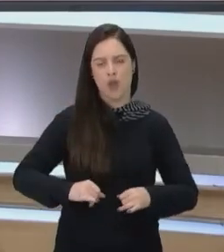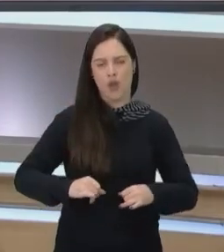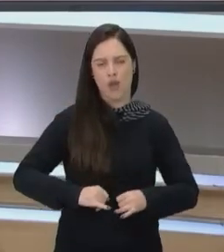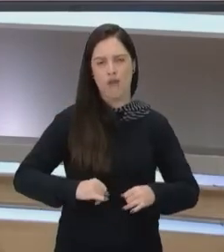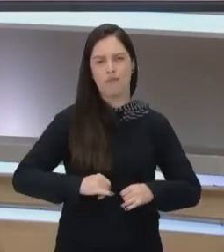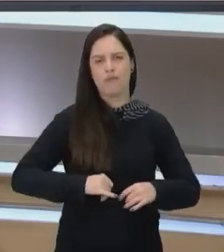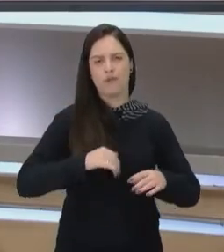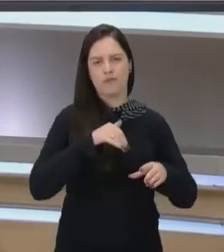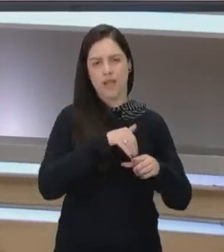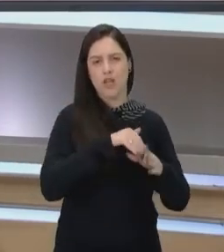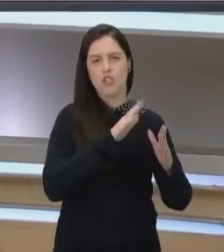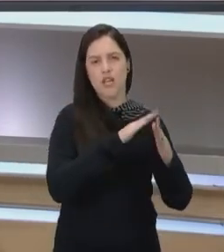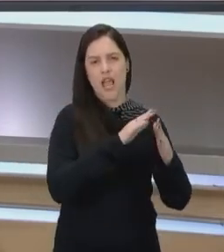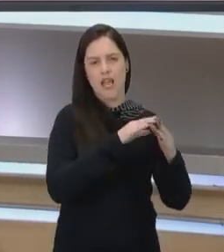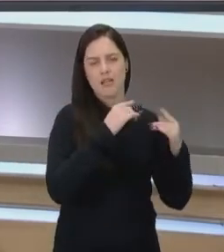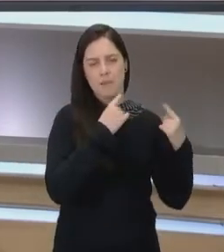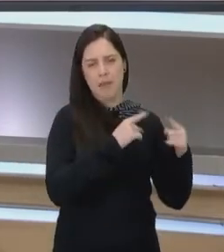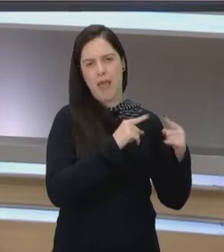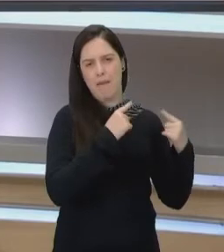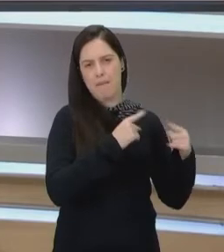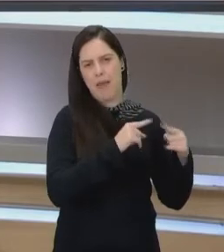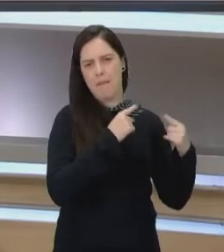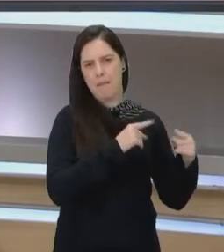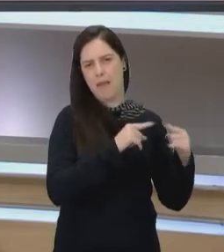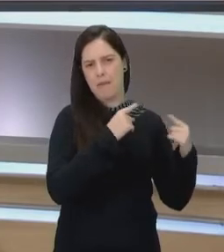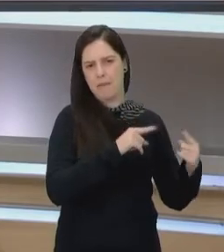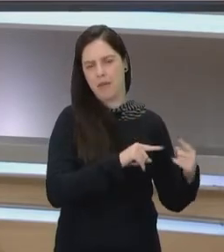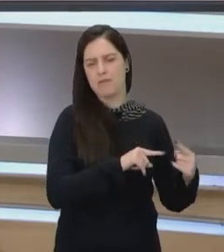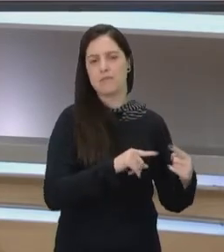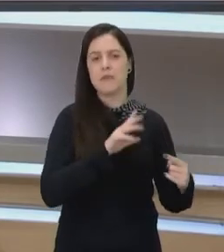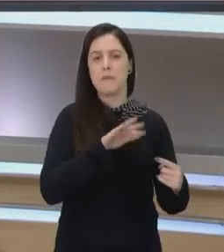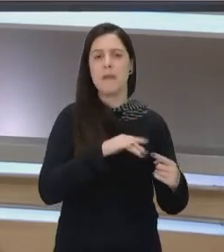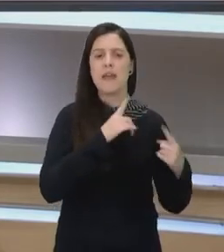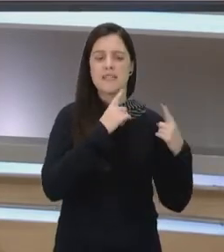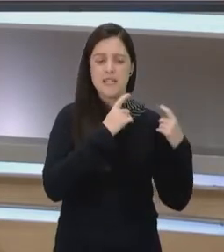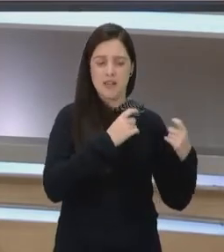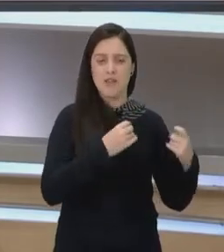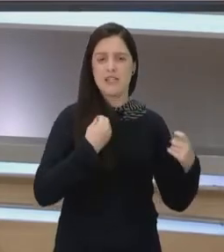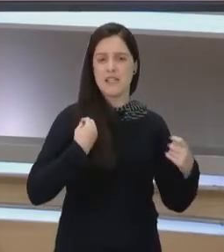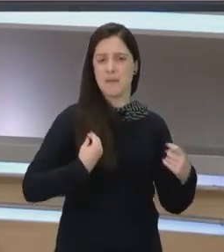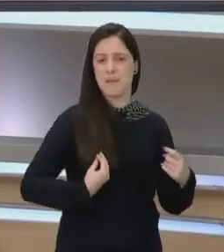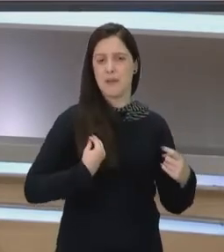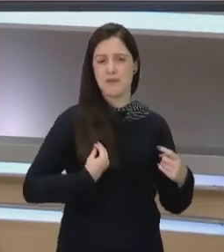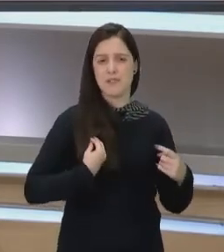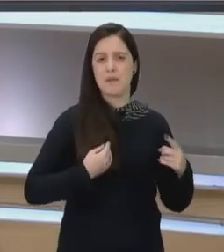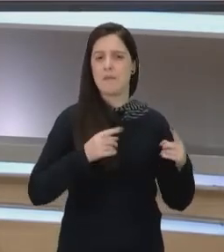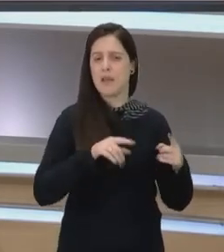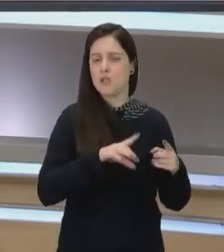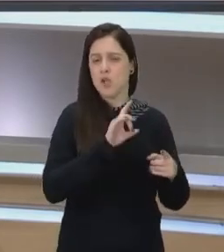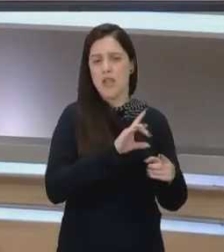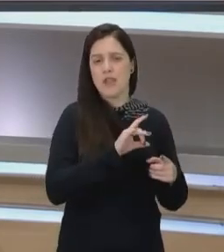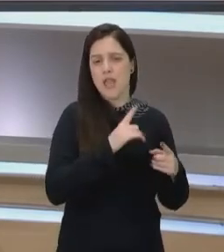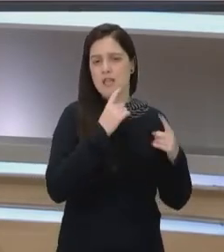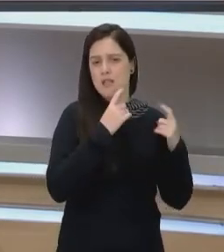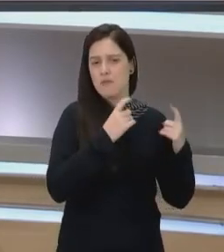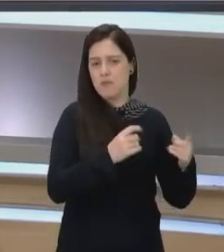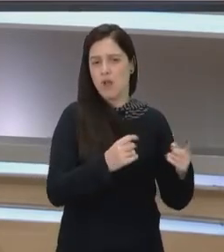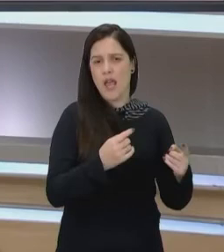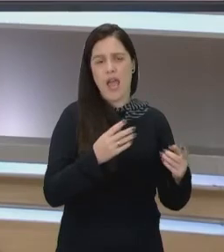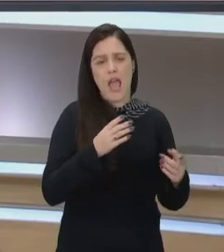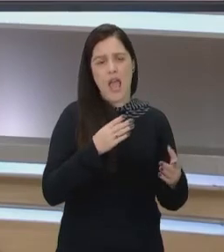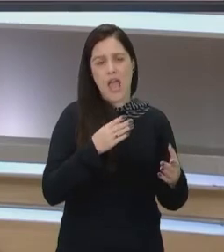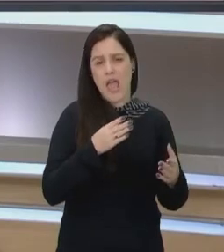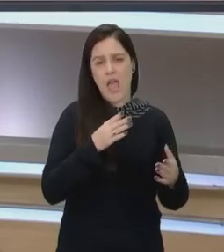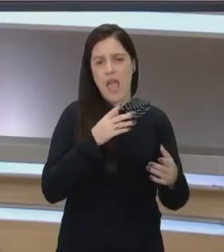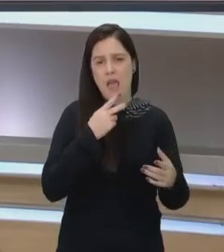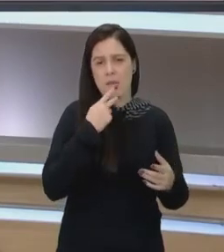doméstica e a filha presencia essa violência e só tem essa violência como referência de afeto e de amor